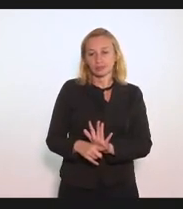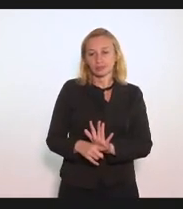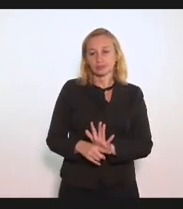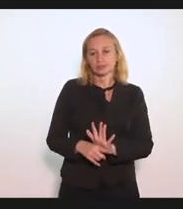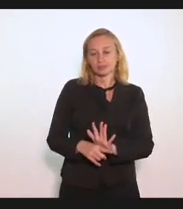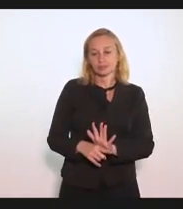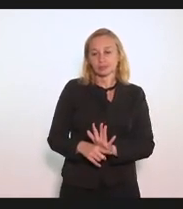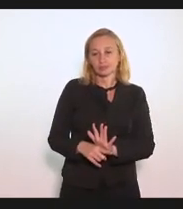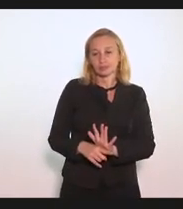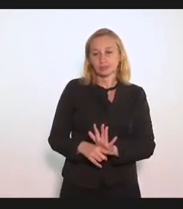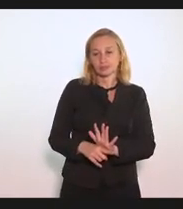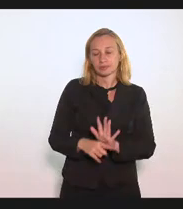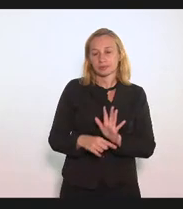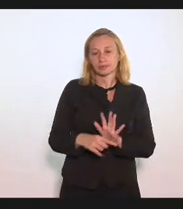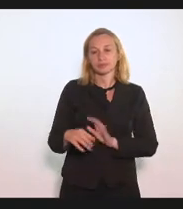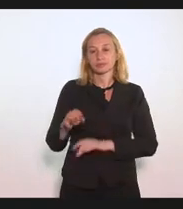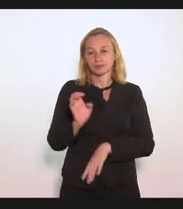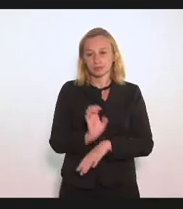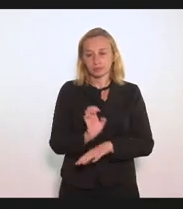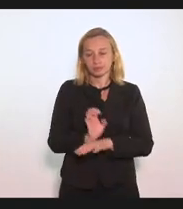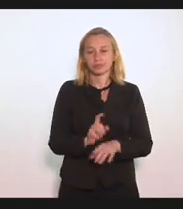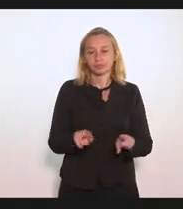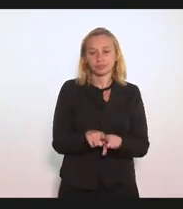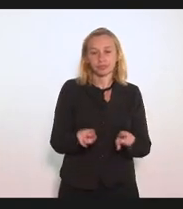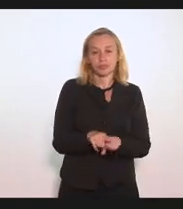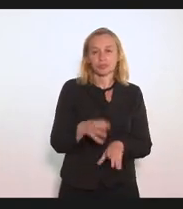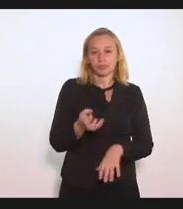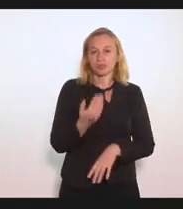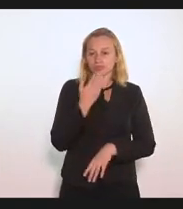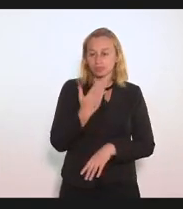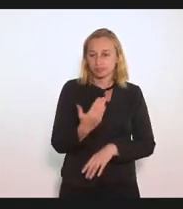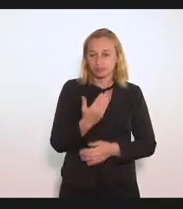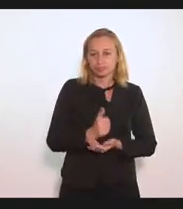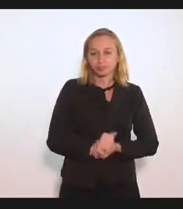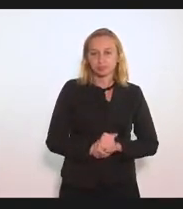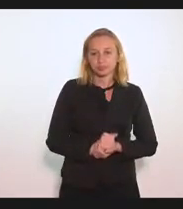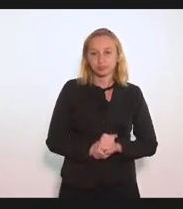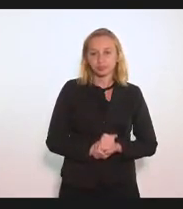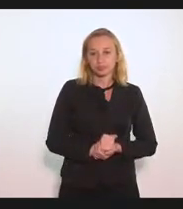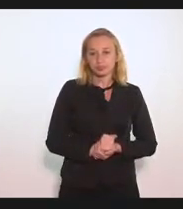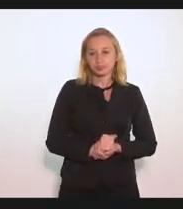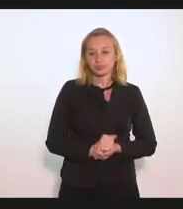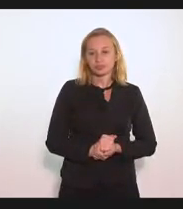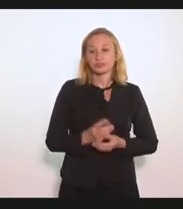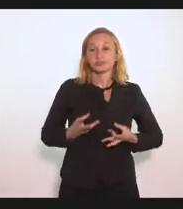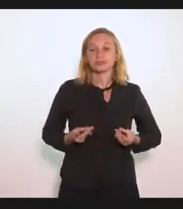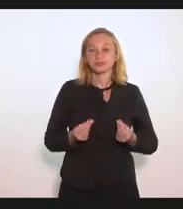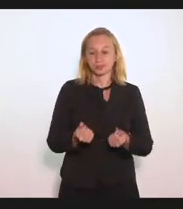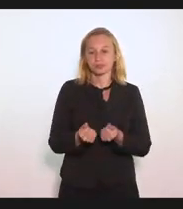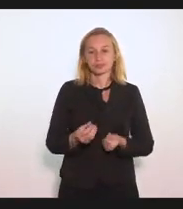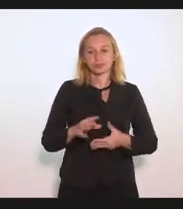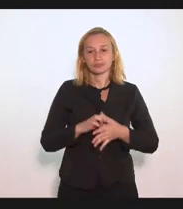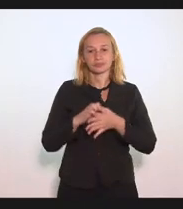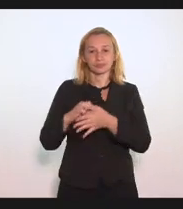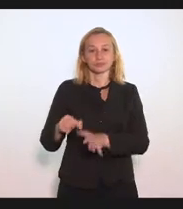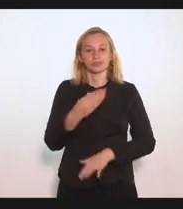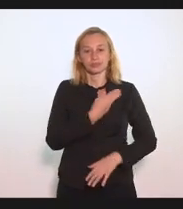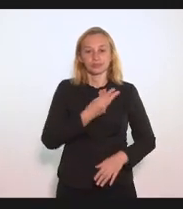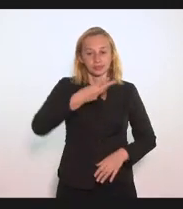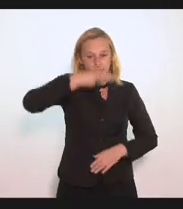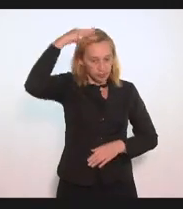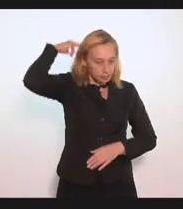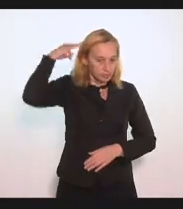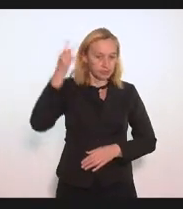doar até para o estado então eu eu quero pedir aí a sensibilidade do líder Márcio Pacheco